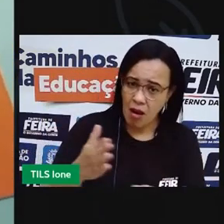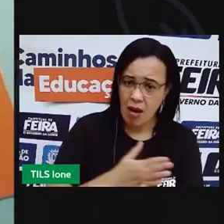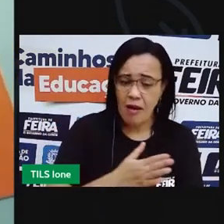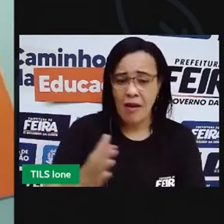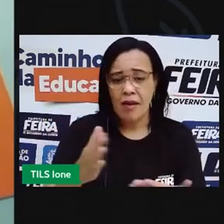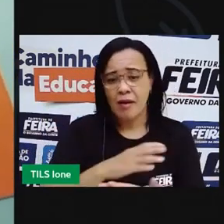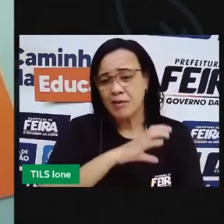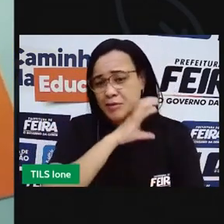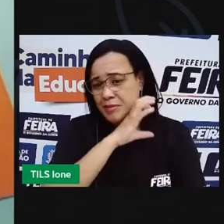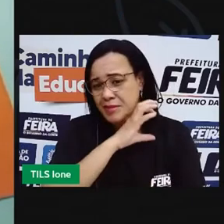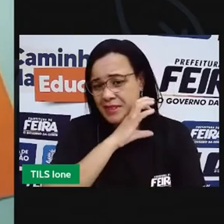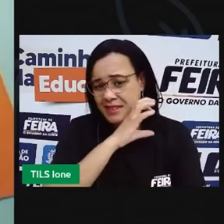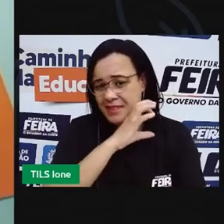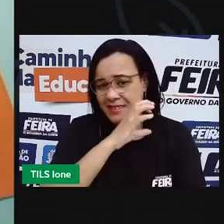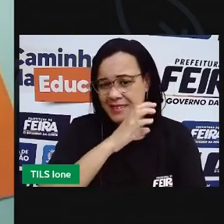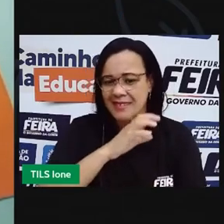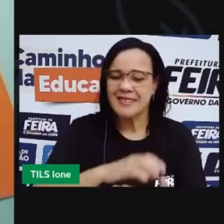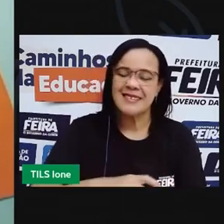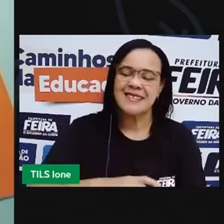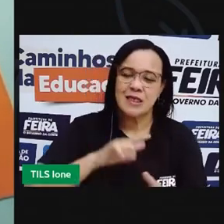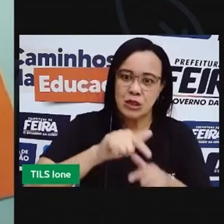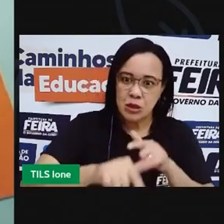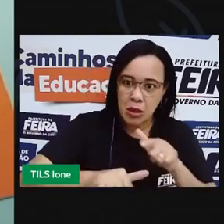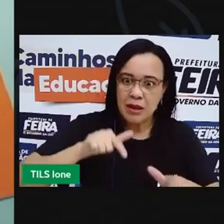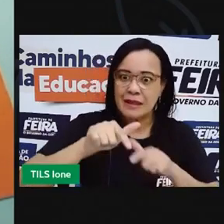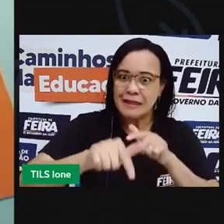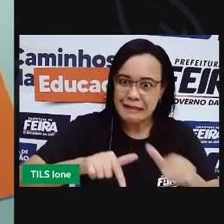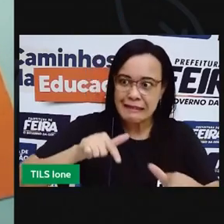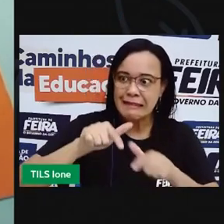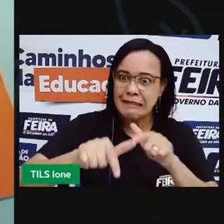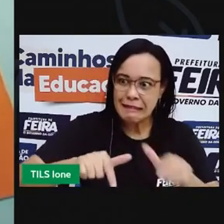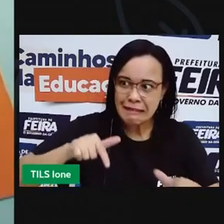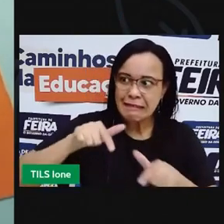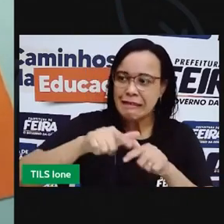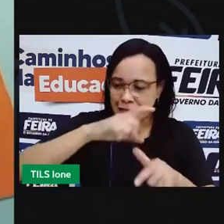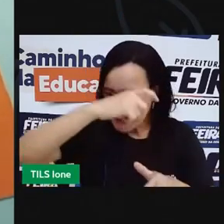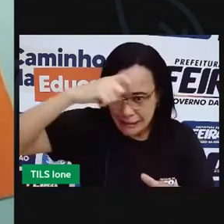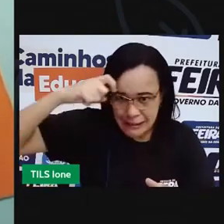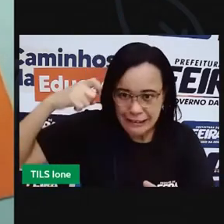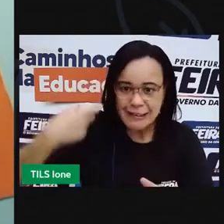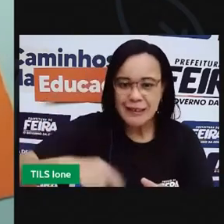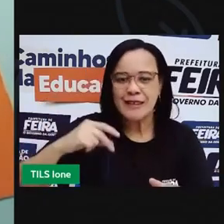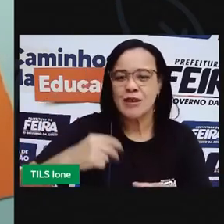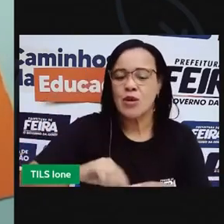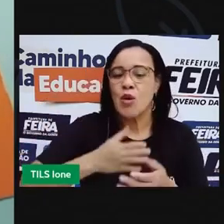Os bichos trabalham demais. Outros, preguiçosos, jamais.